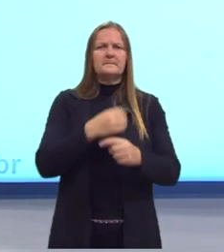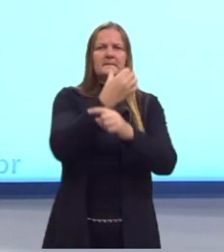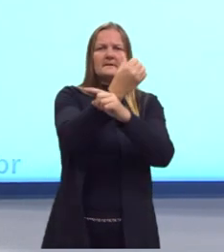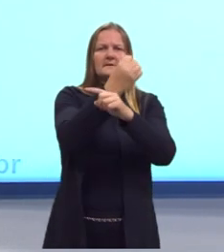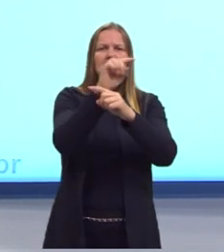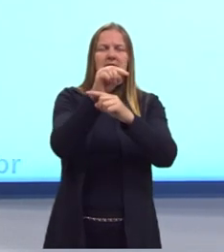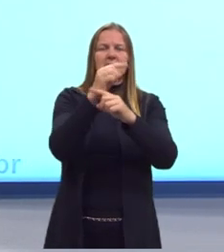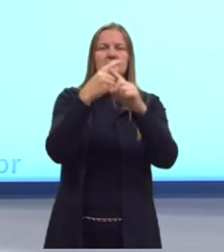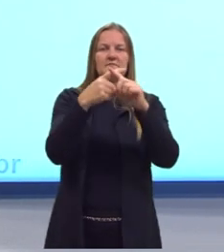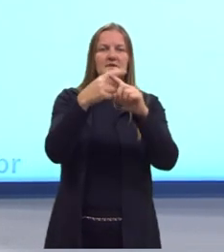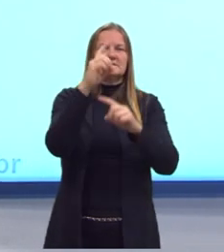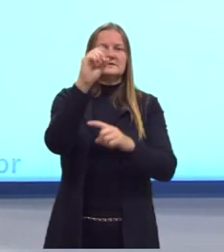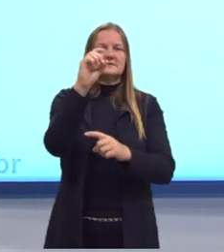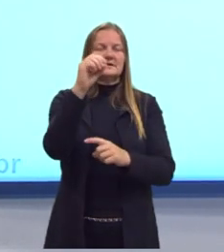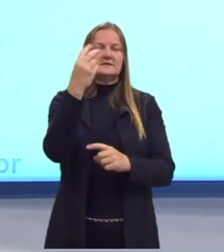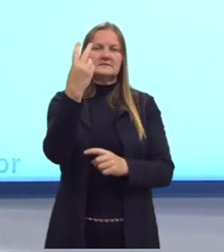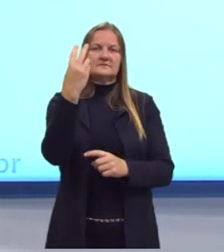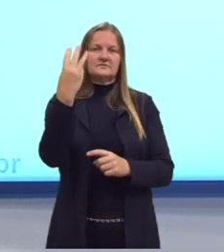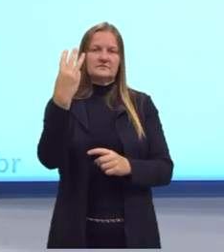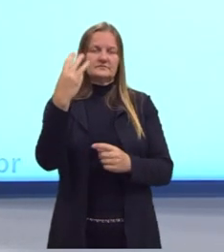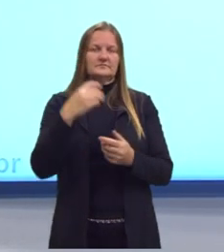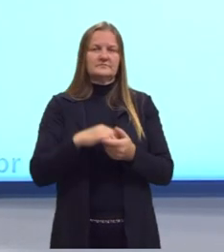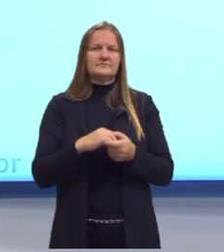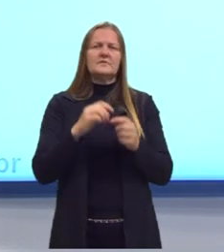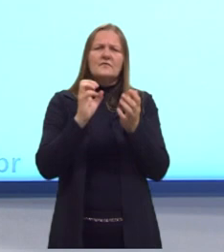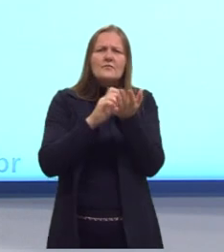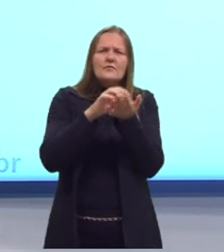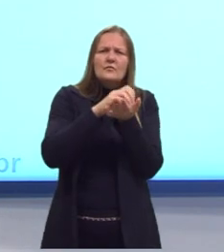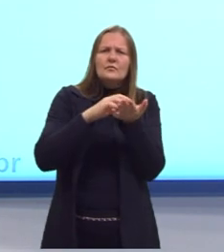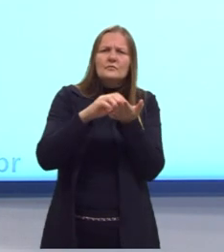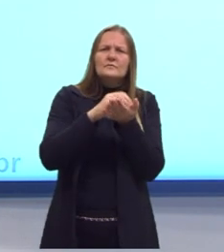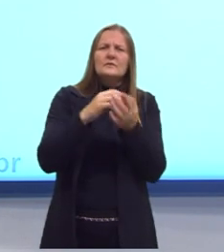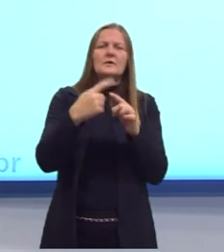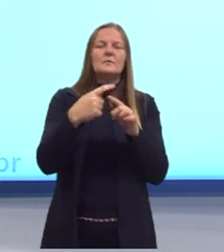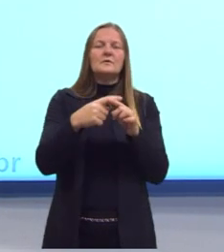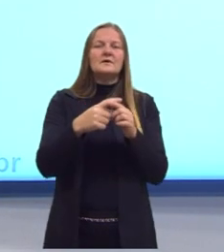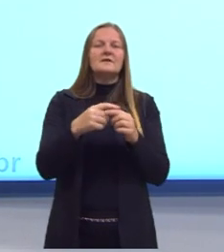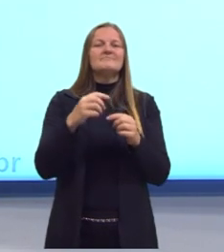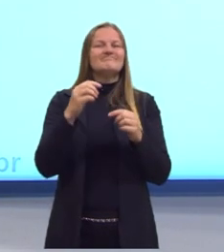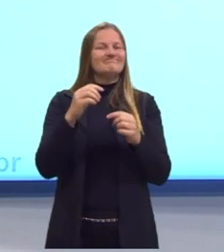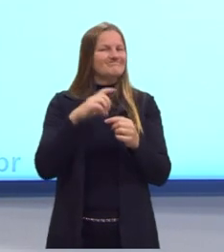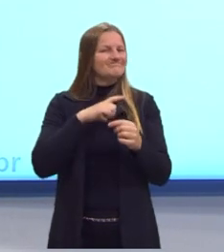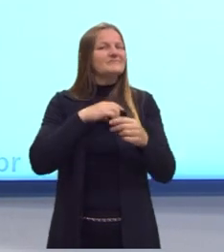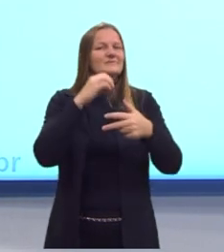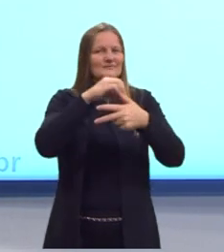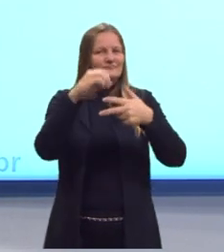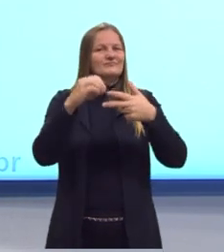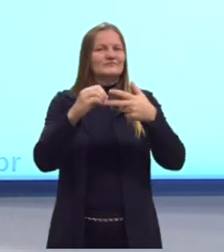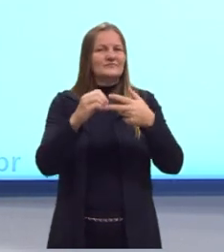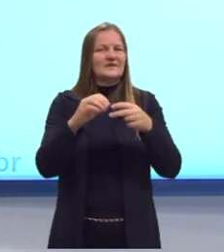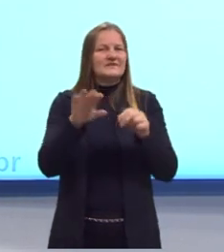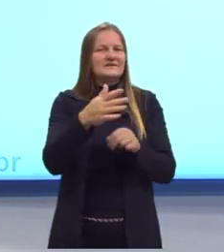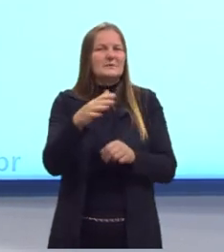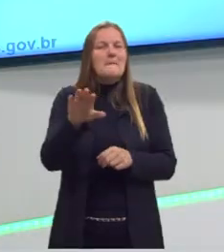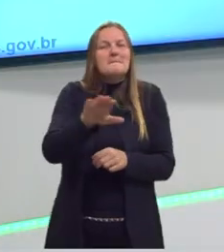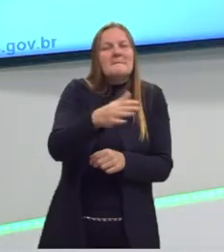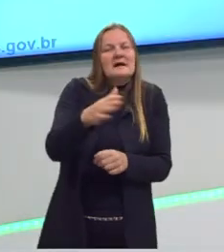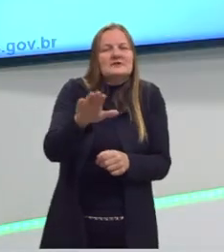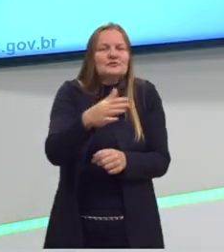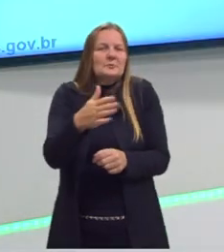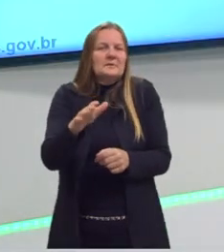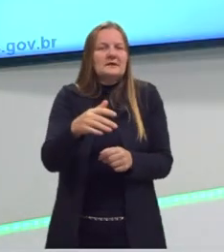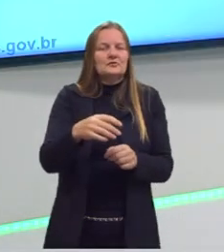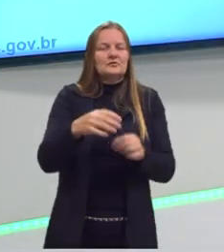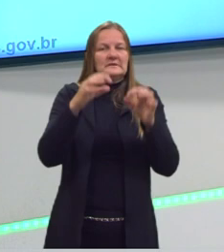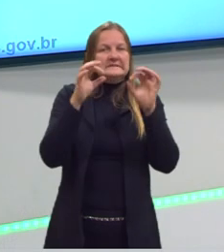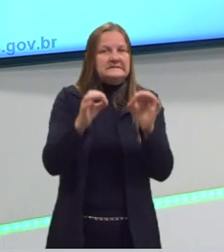vezes 10 na 23 para fazer os cálculos, porque nas questões normalmente traz um número mais arredondado. Não